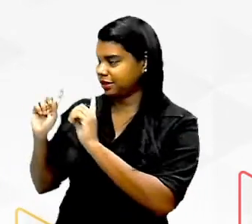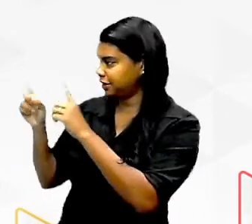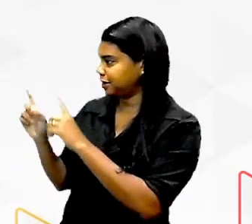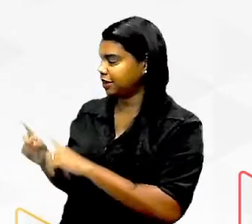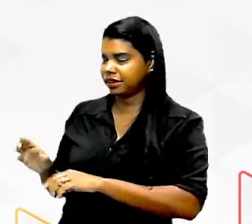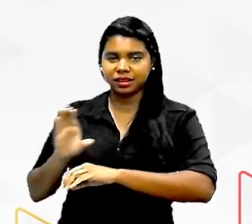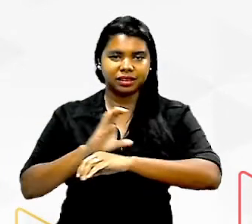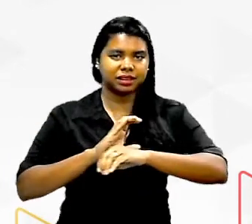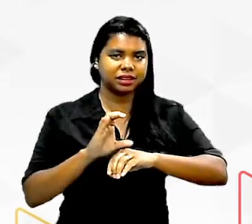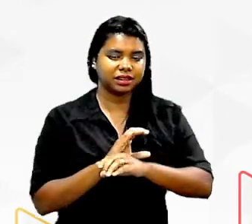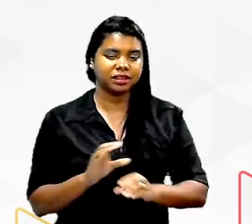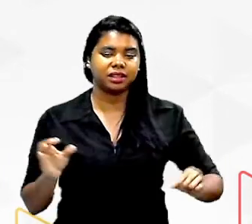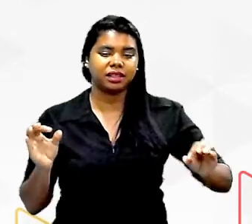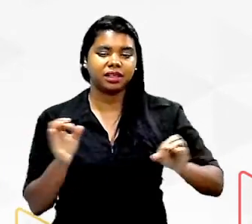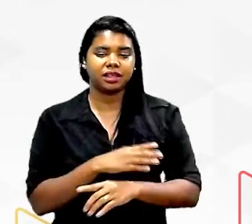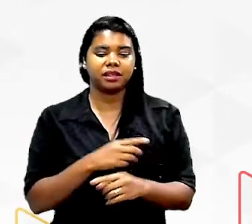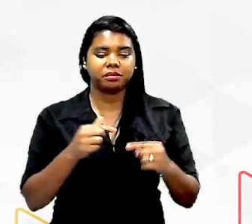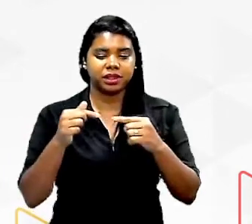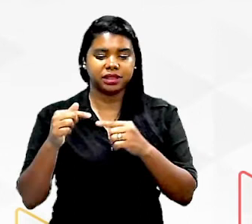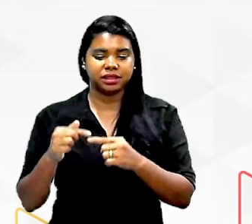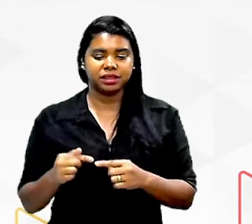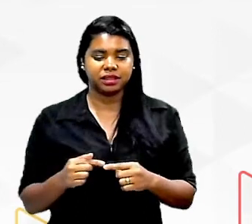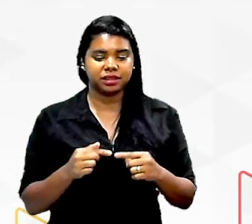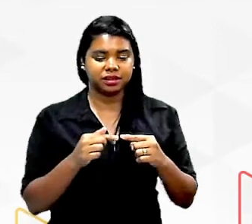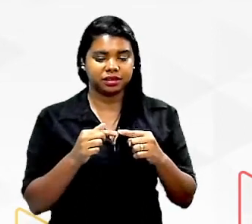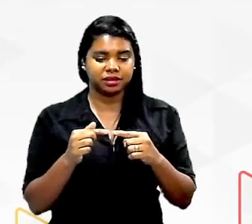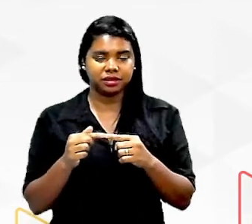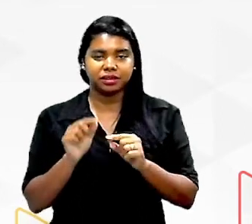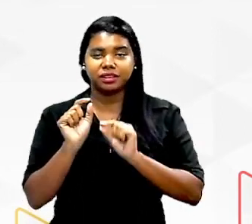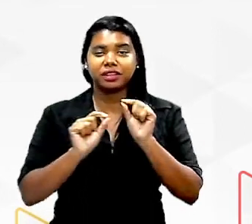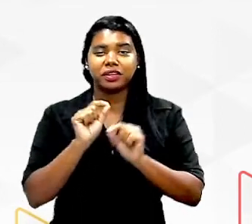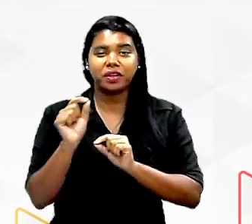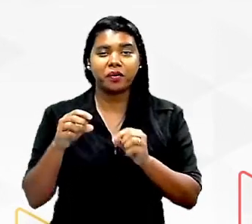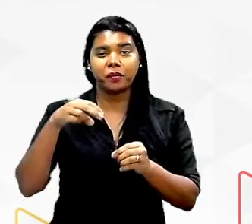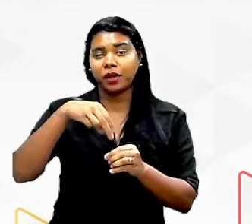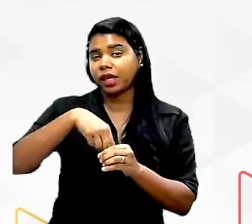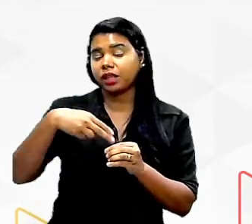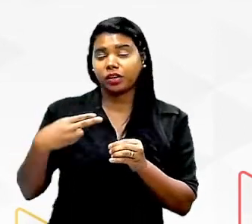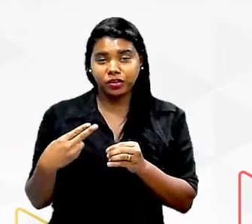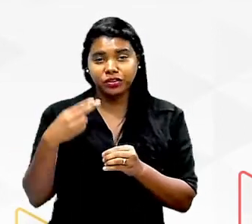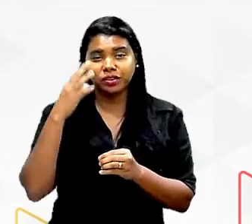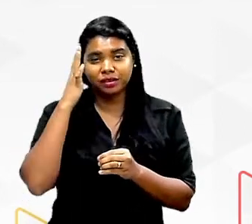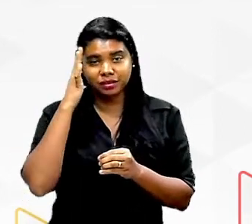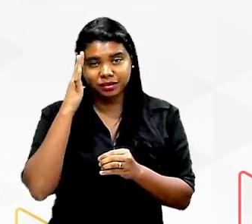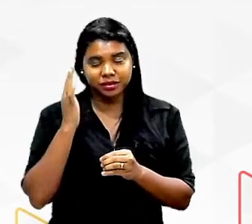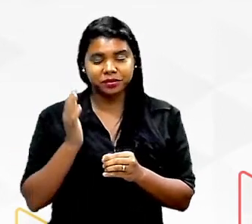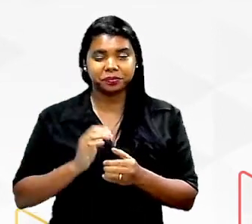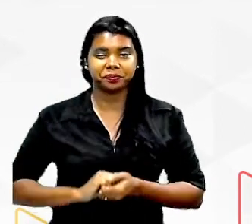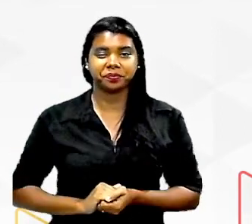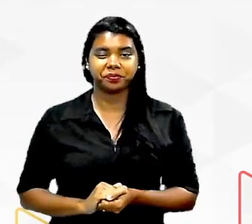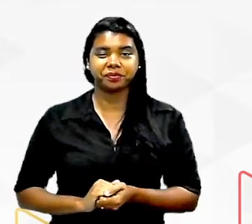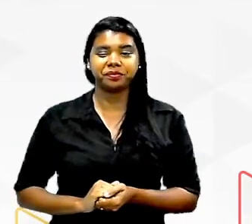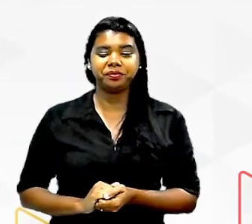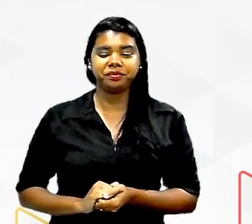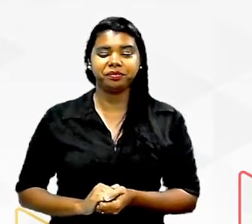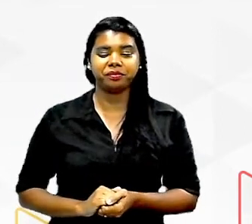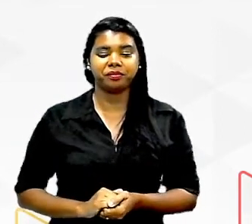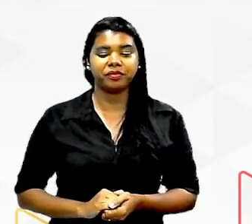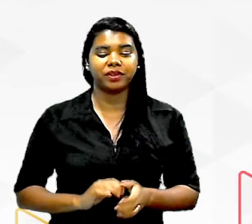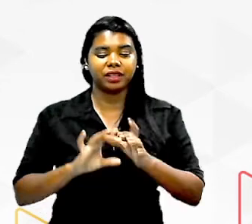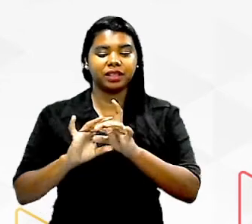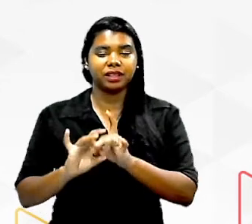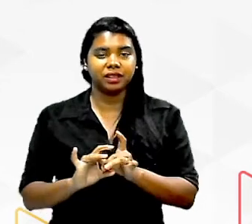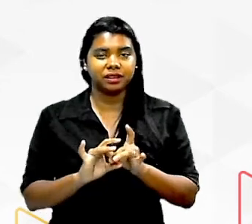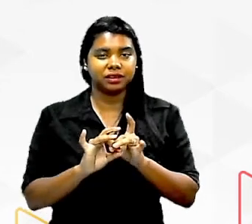acaba se ligando aí ó ao nitrogênio e essa ligação é o que nós chamamos de